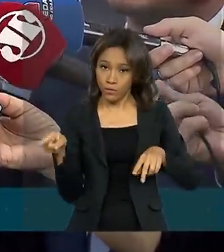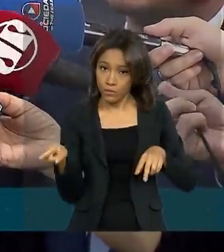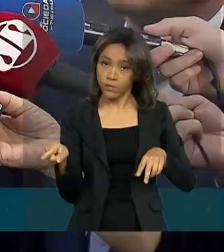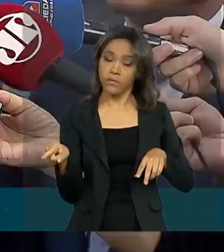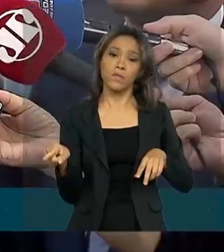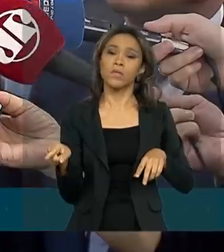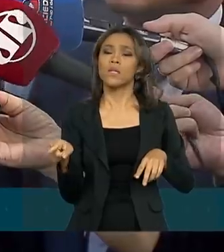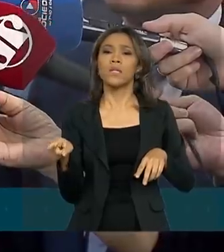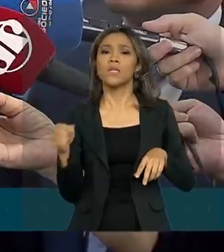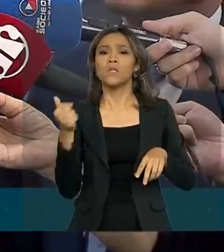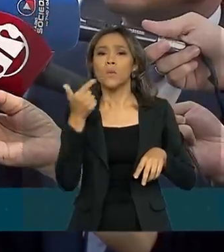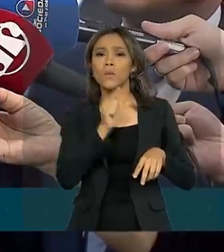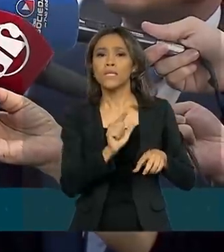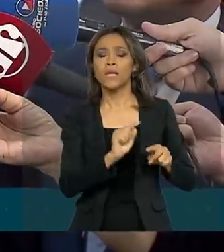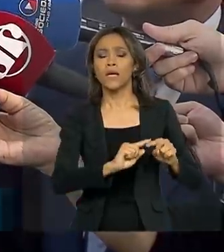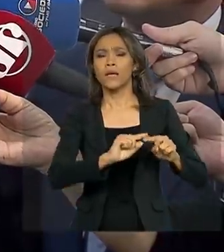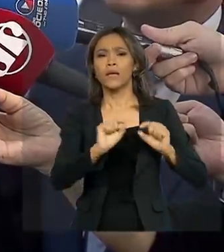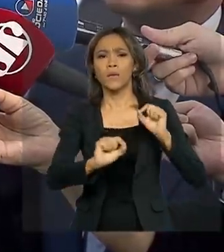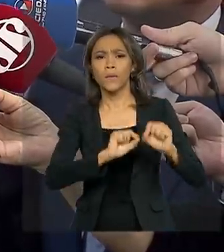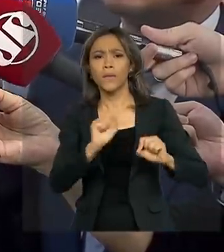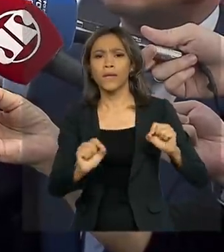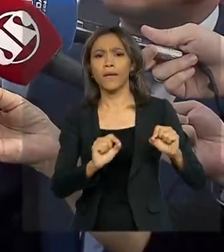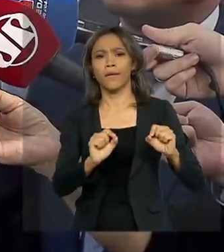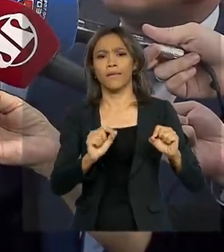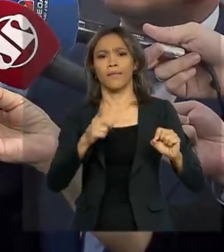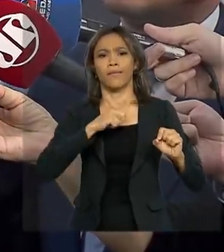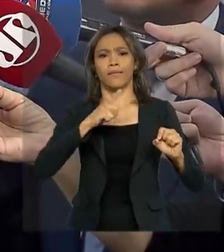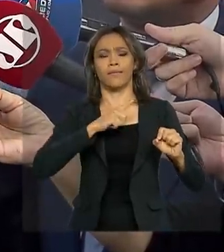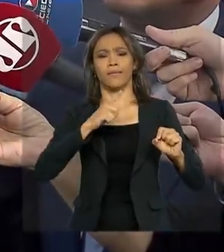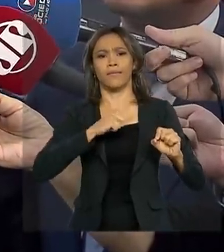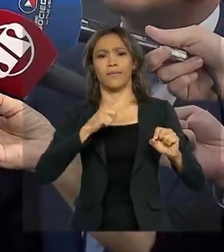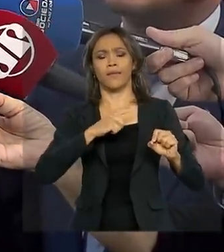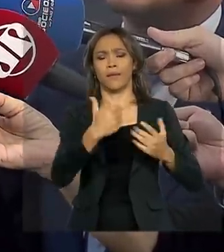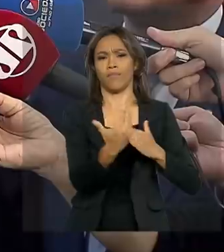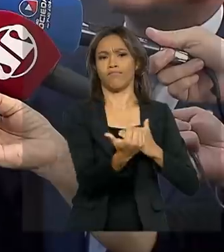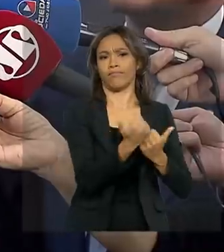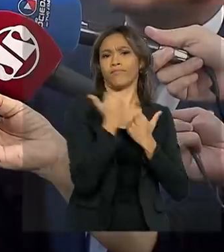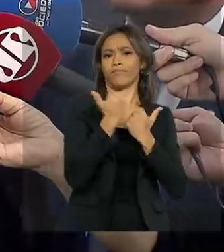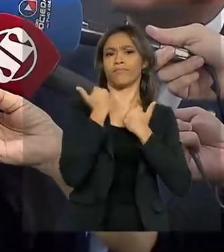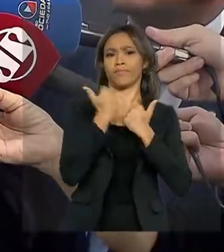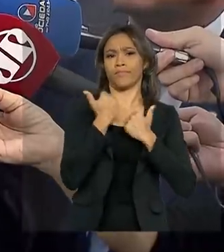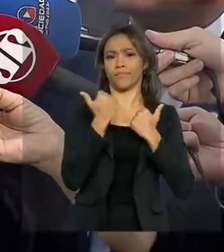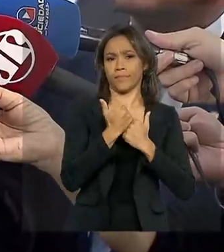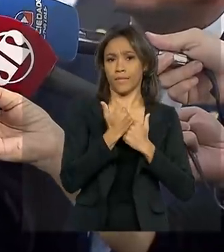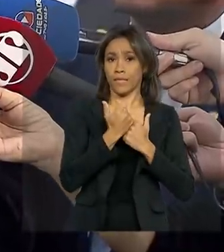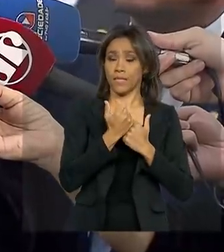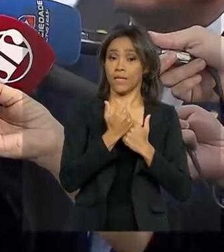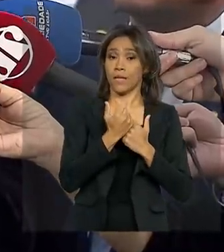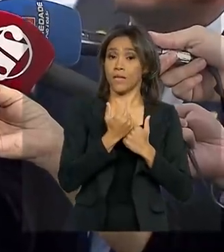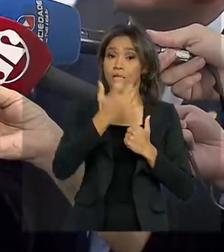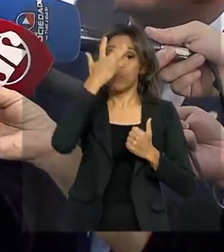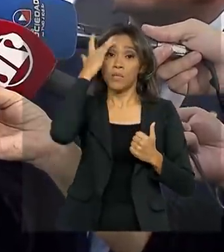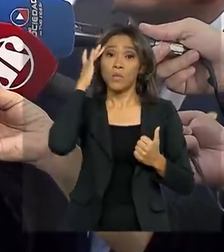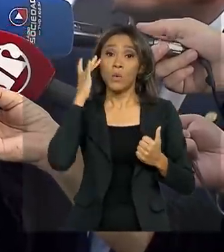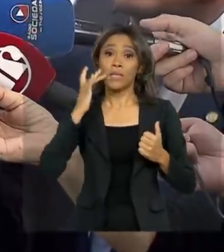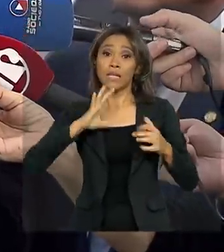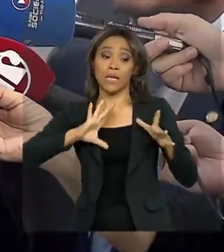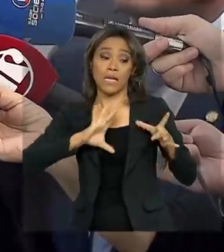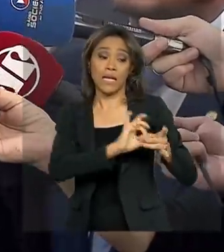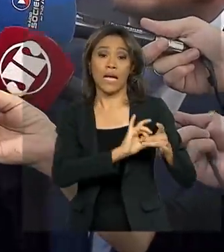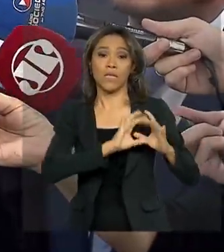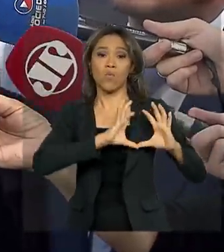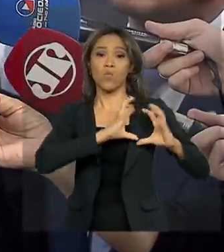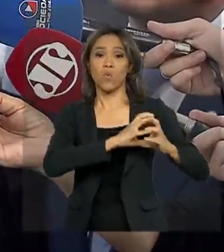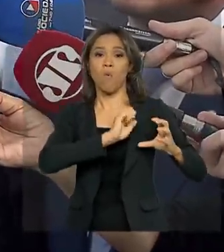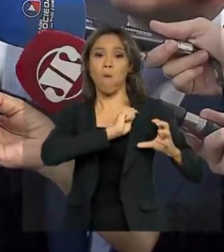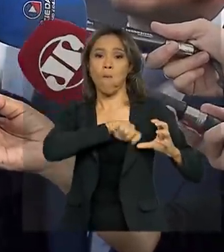progredir de regime, obter benefícios prisionais, enquanto a pessoa se manter vinculada a uma organização criminosa. Qual